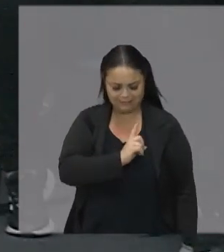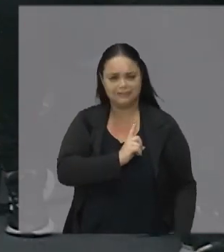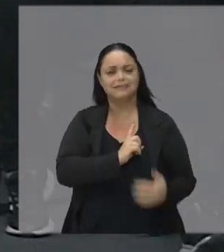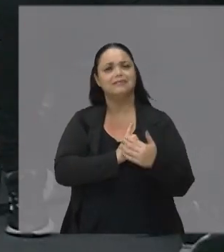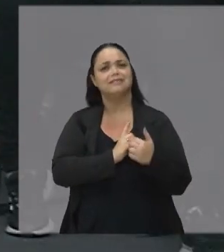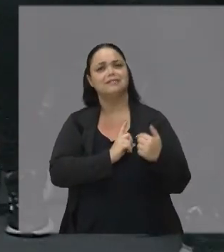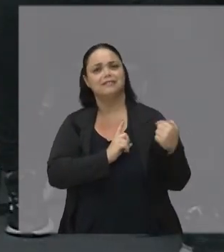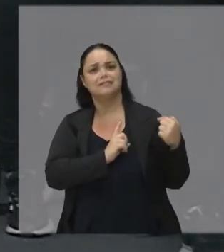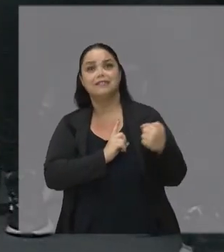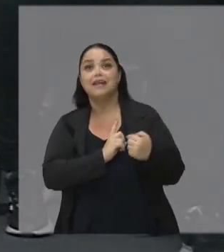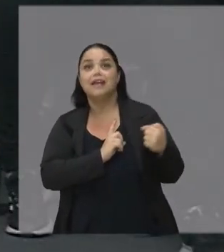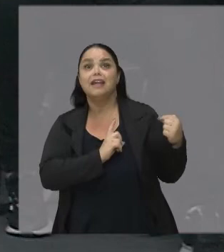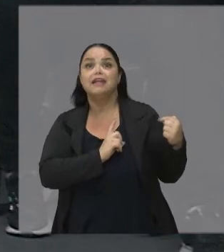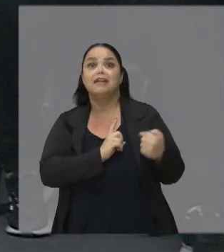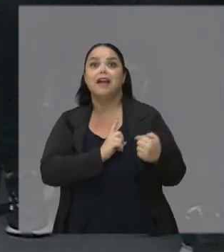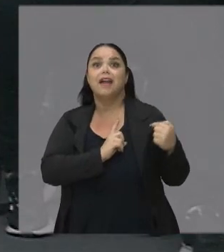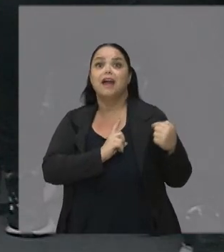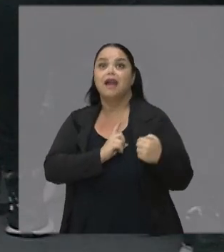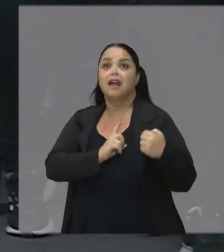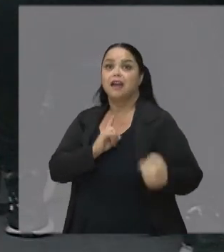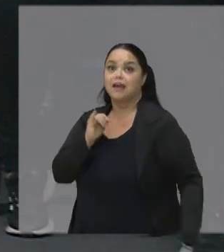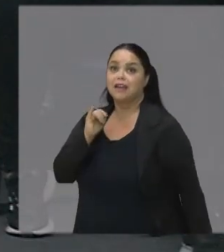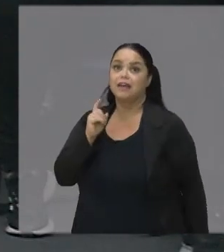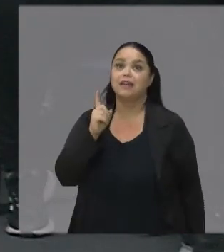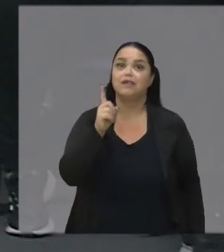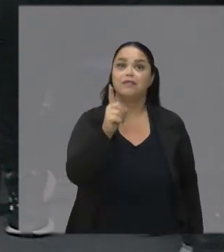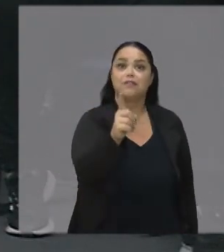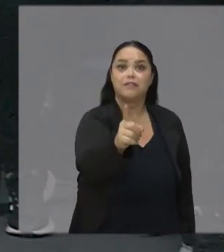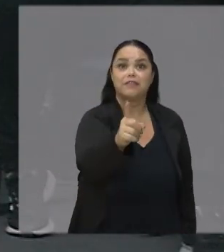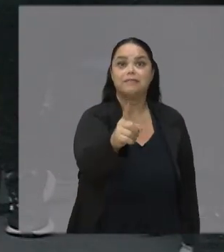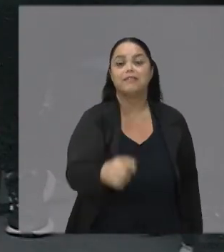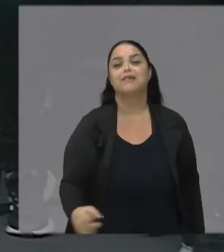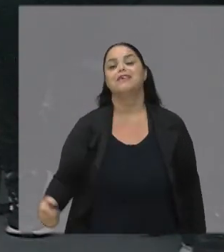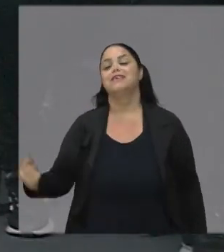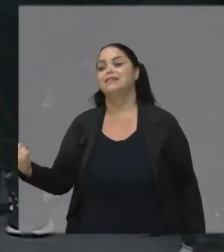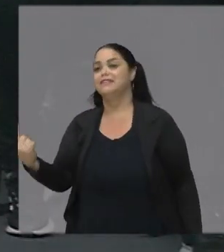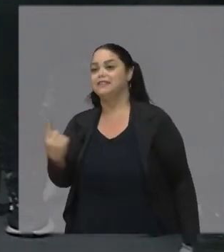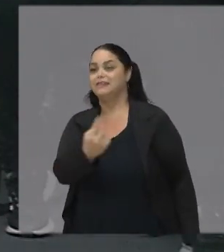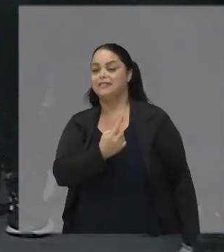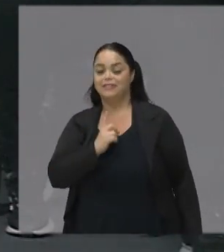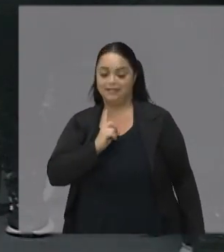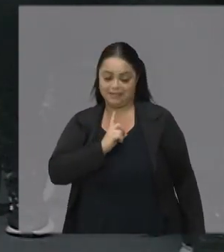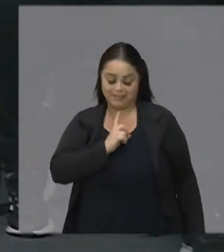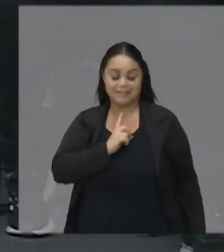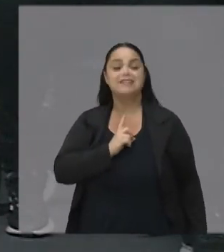Deus está em nós